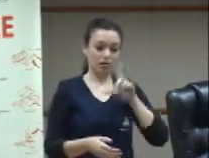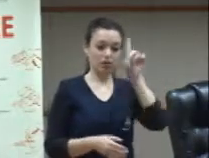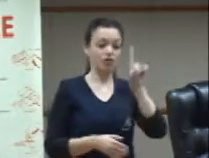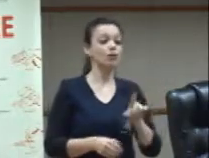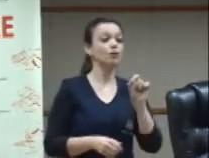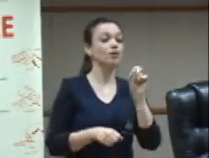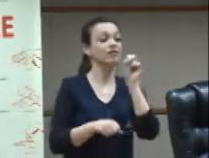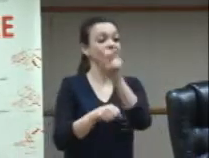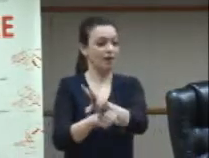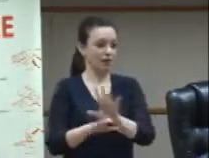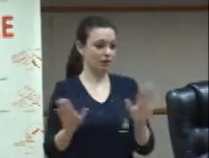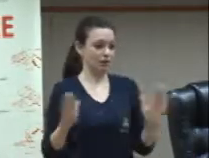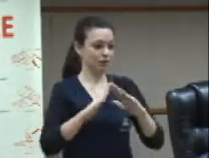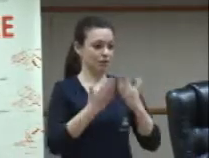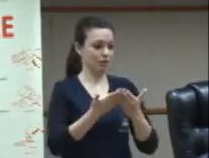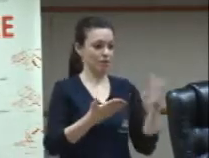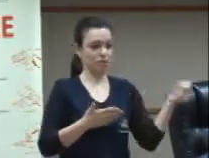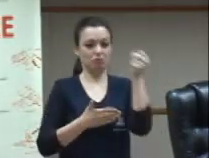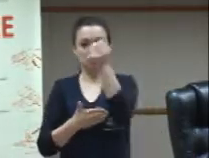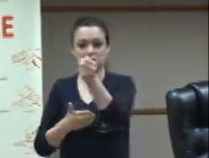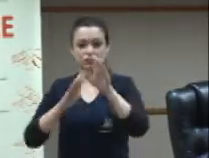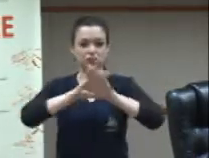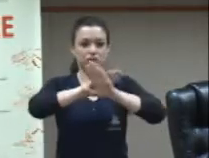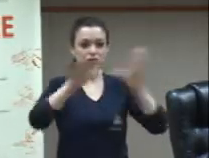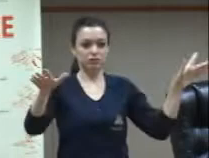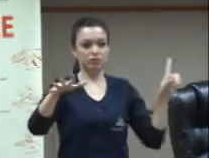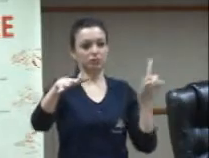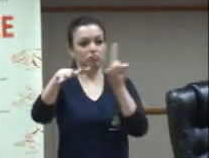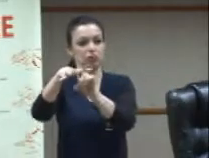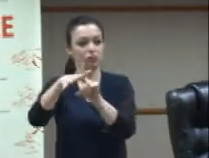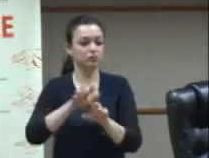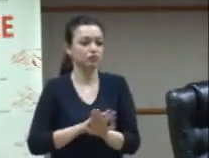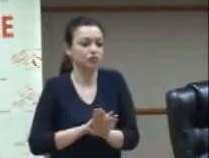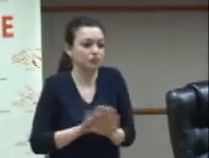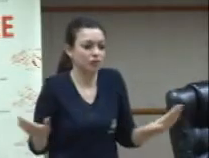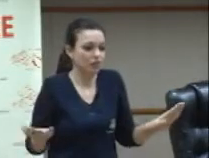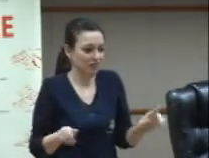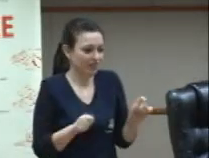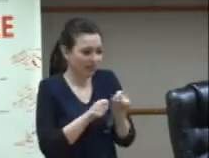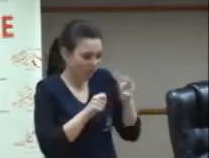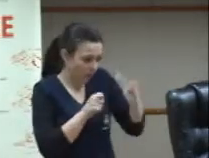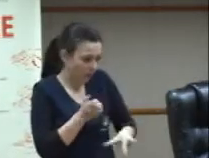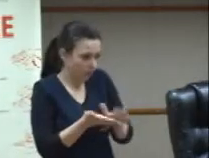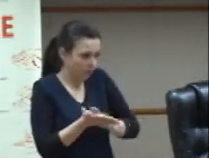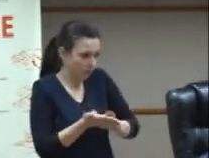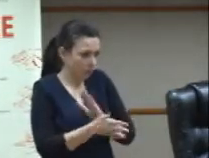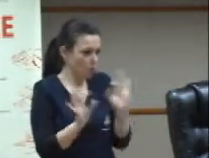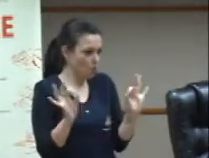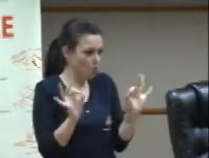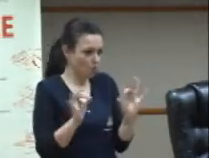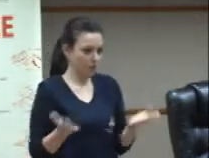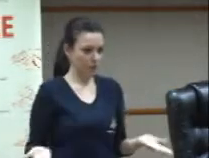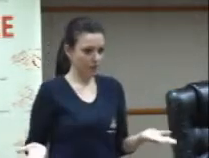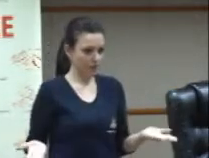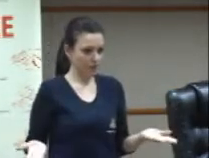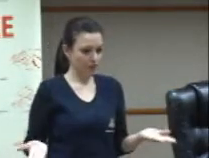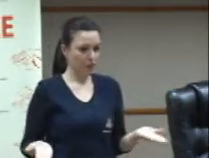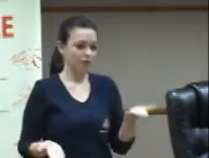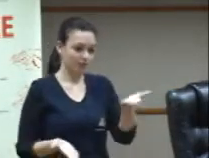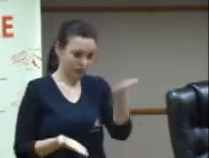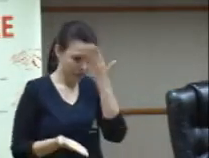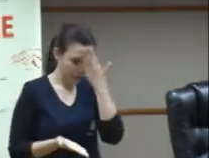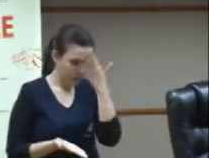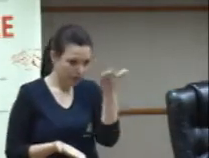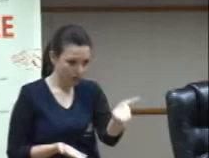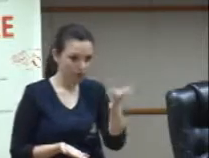direito ao acesso pronto para que mais e isso se repete desembargador e sua equipe em